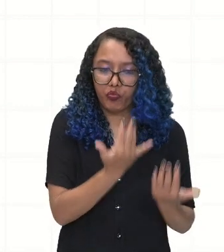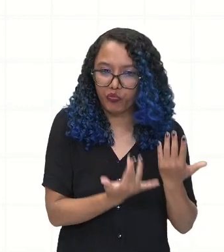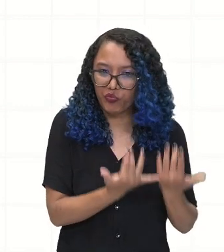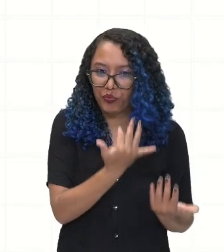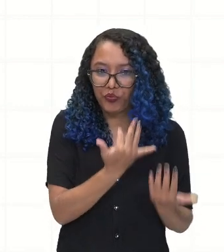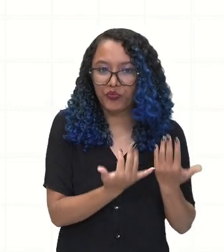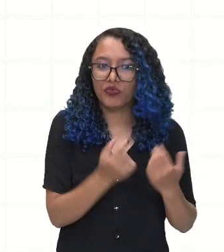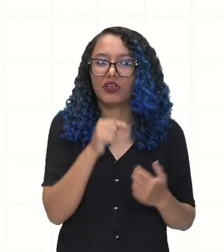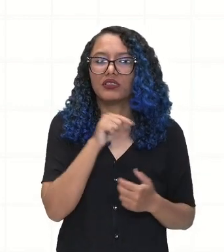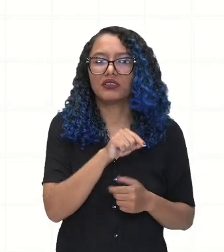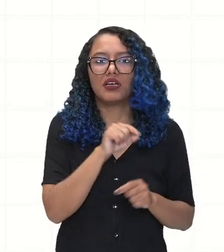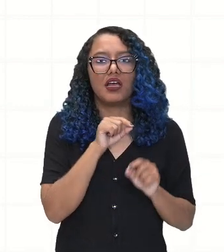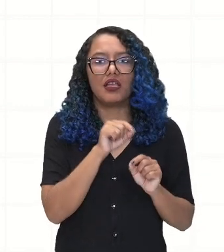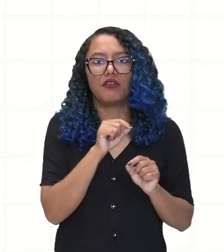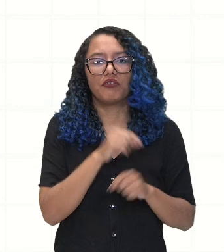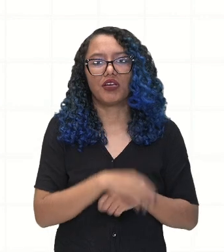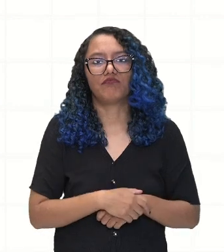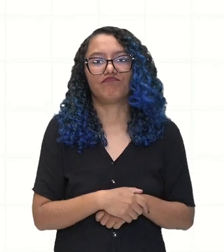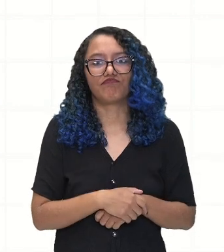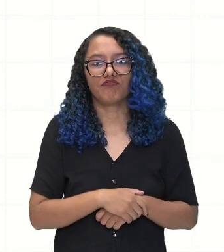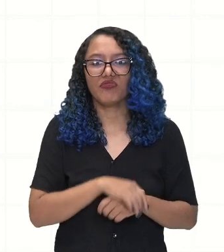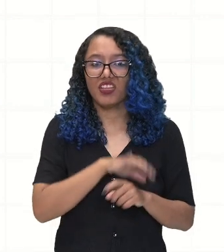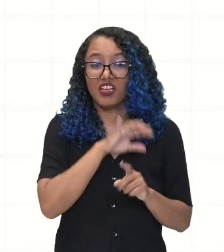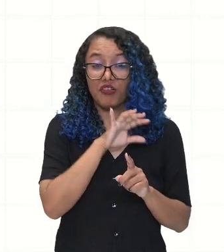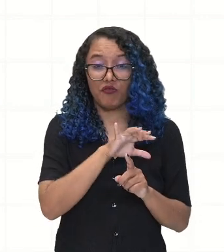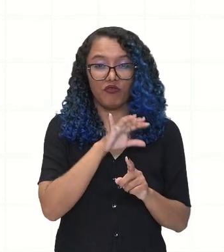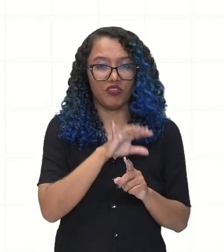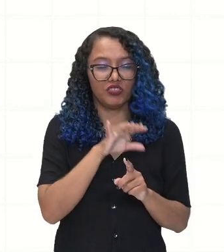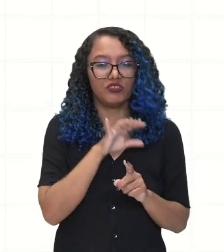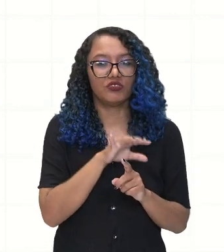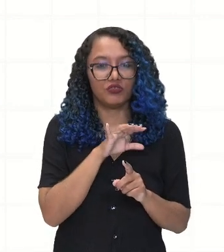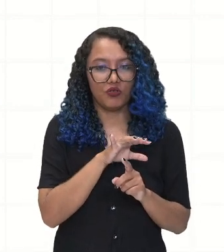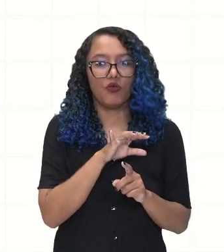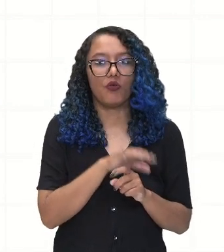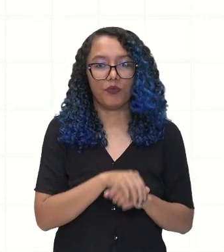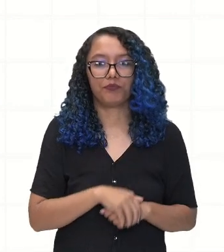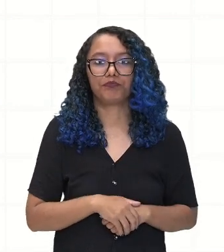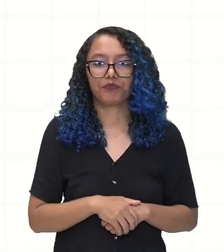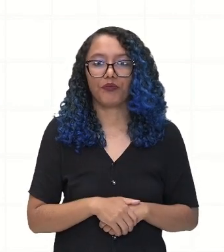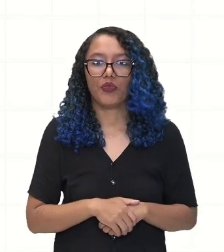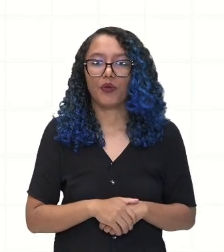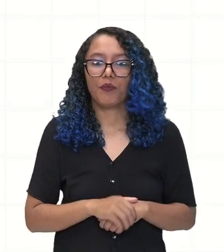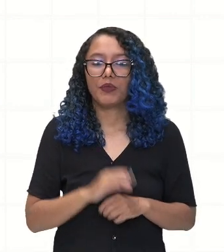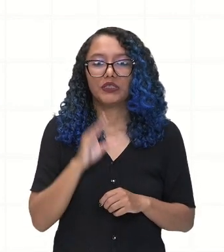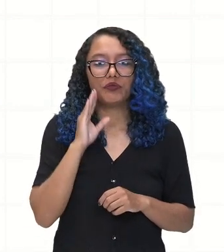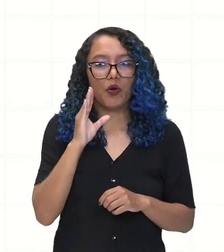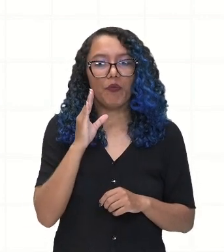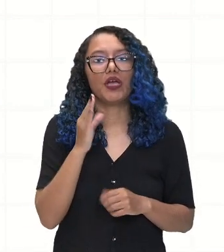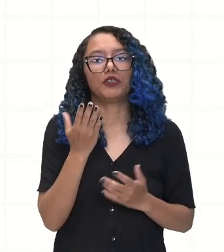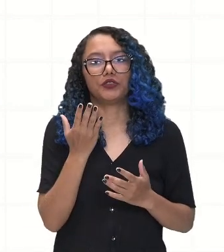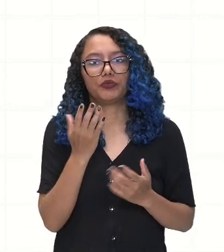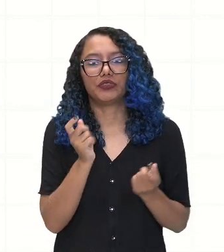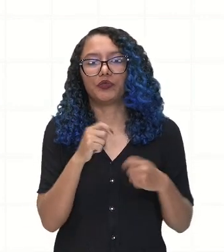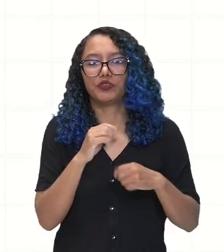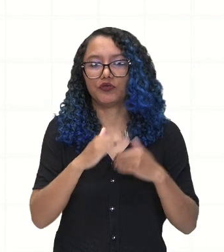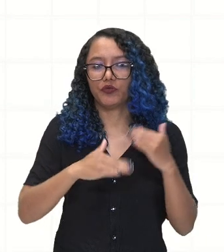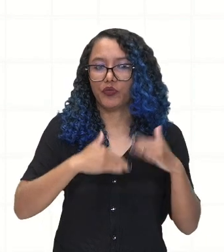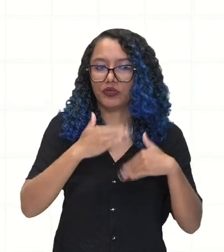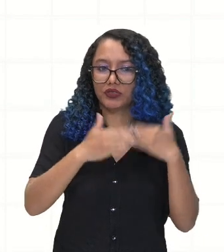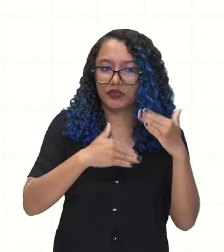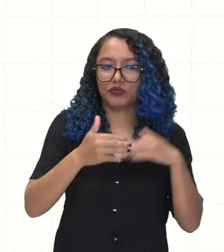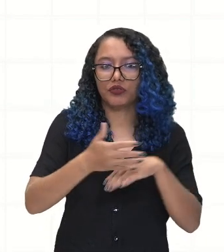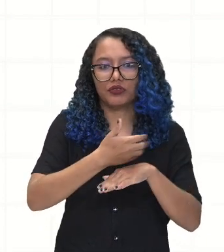decisivo na formação da política colonial dos Estados Unidos. Encorajamento a